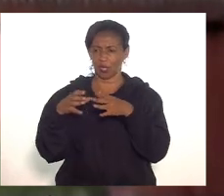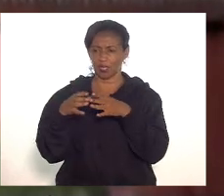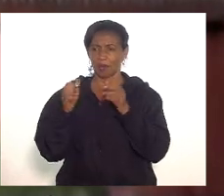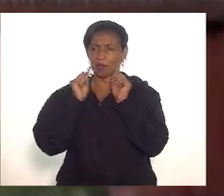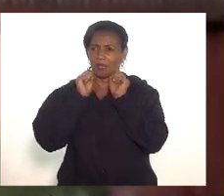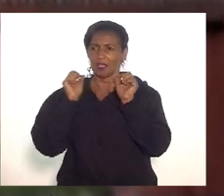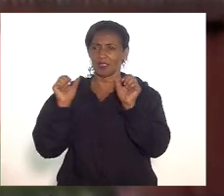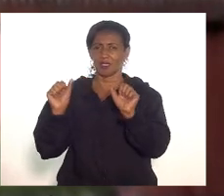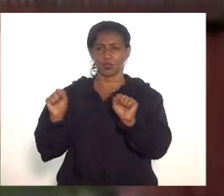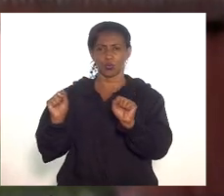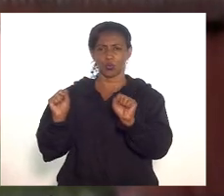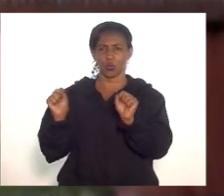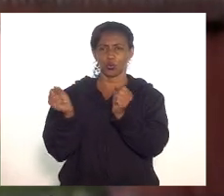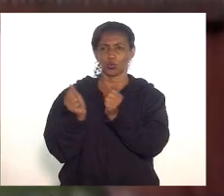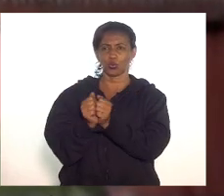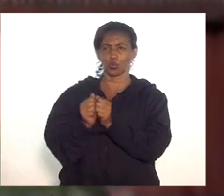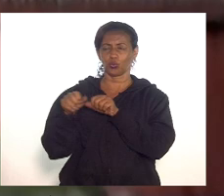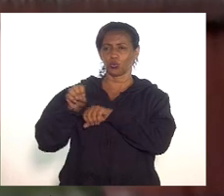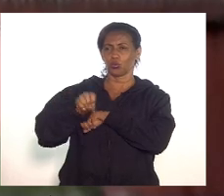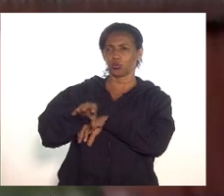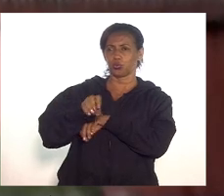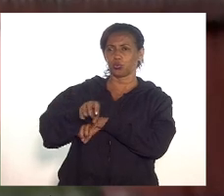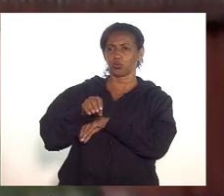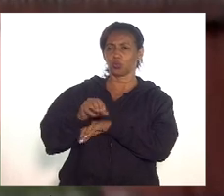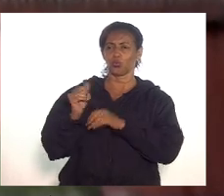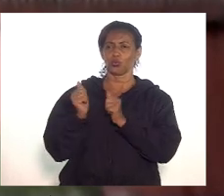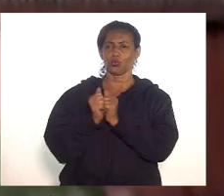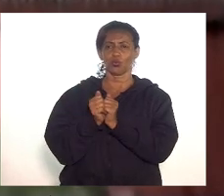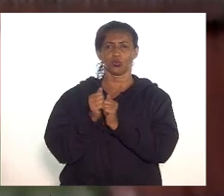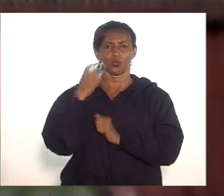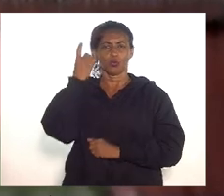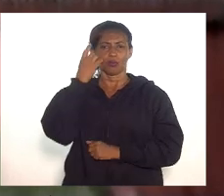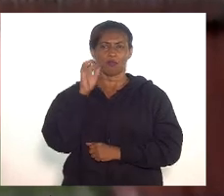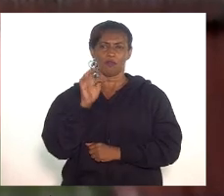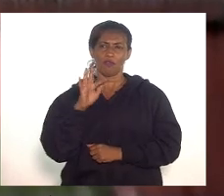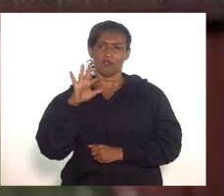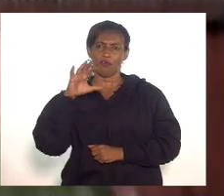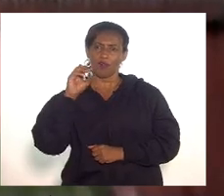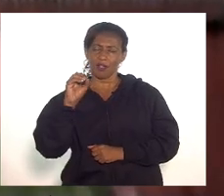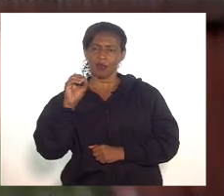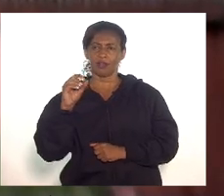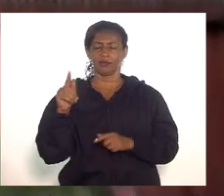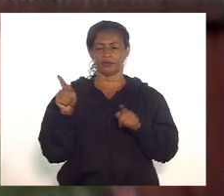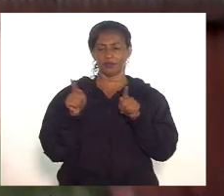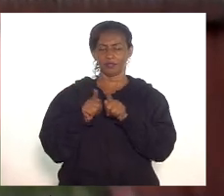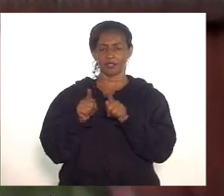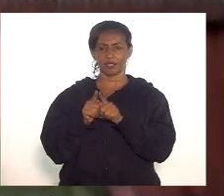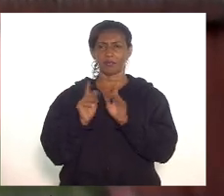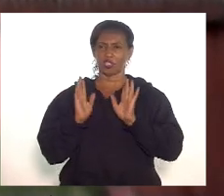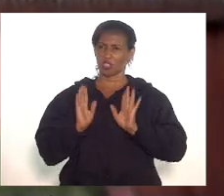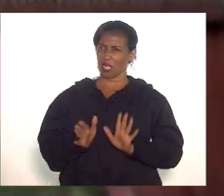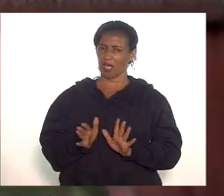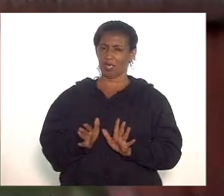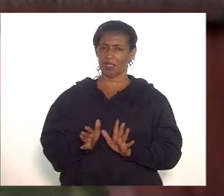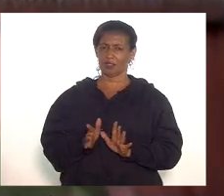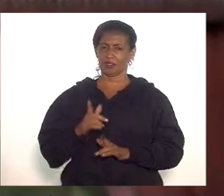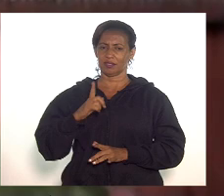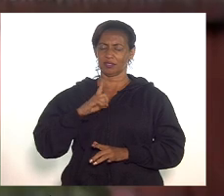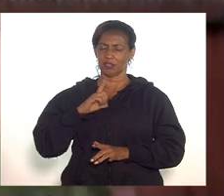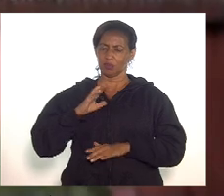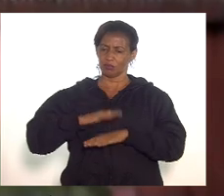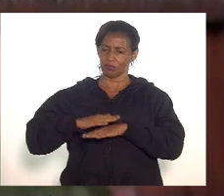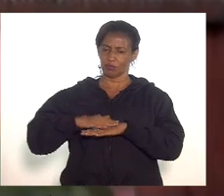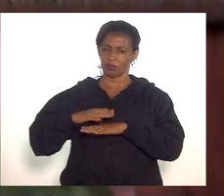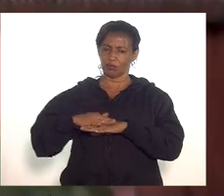Comissão de Educação, presidida pelo deputado Flávio Serafini. Também, né, já estamos a acionar